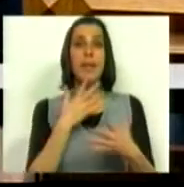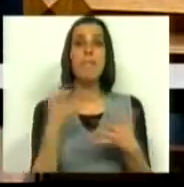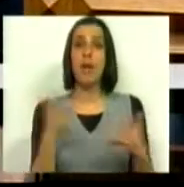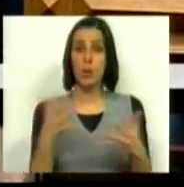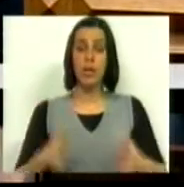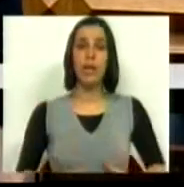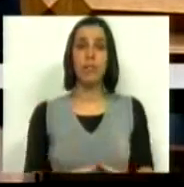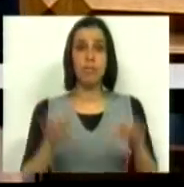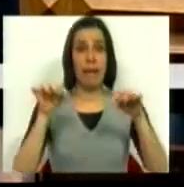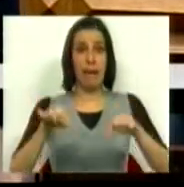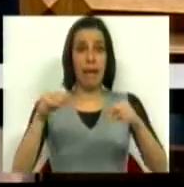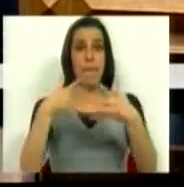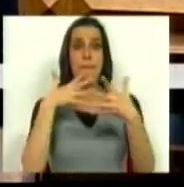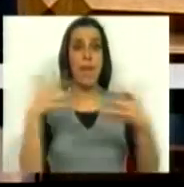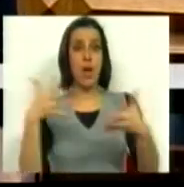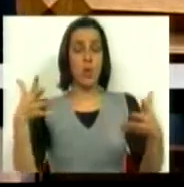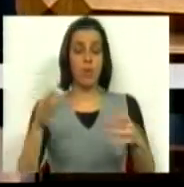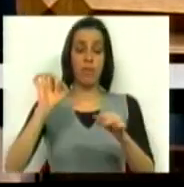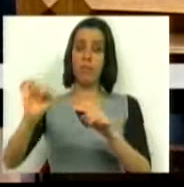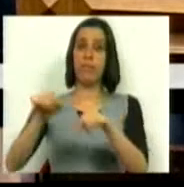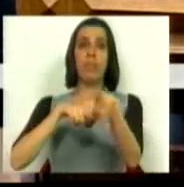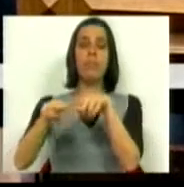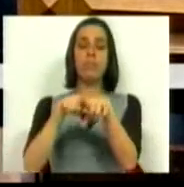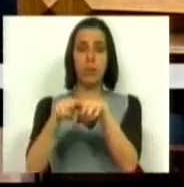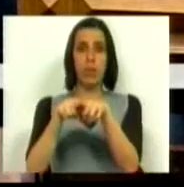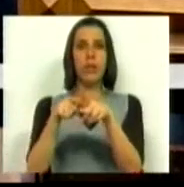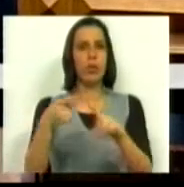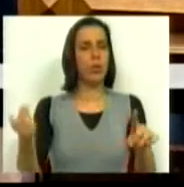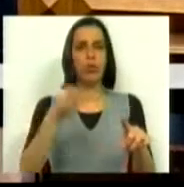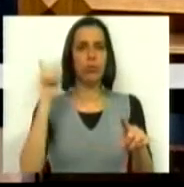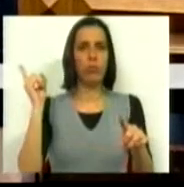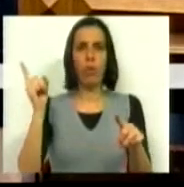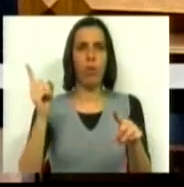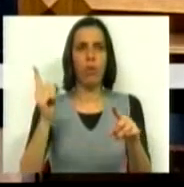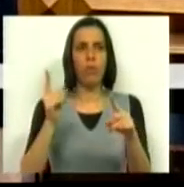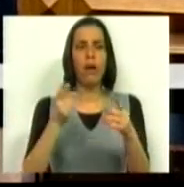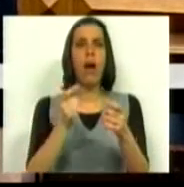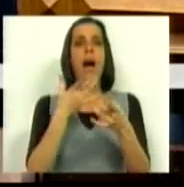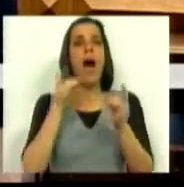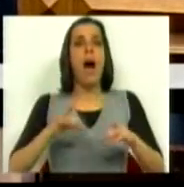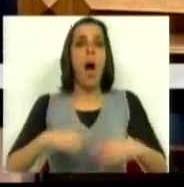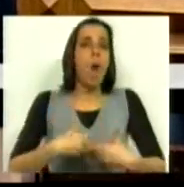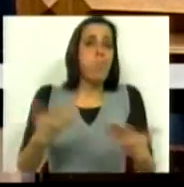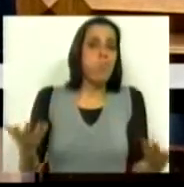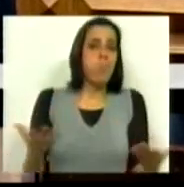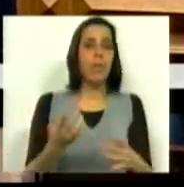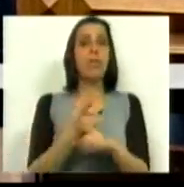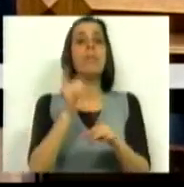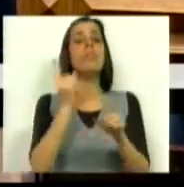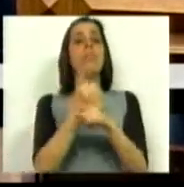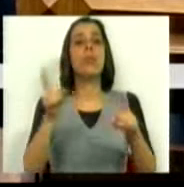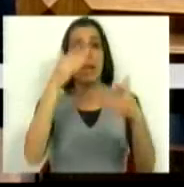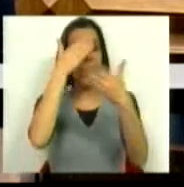maioria, esta maioria e as suas políticas não são inevitabilidades, porque em